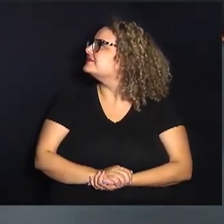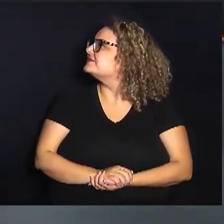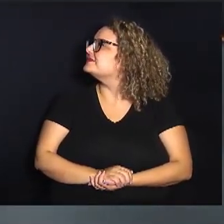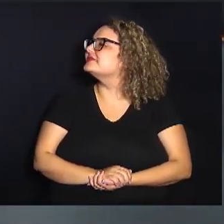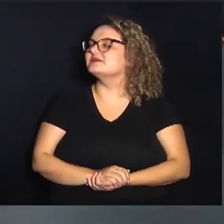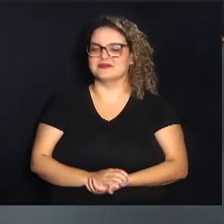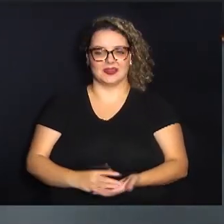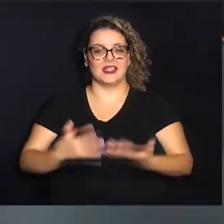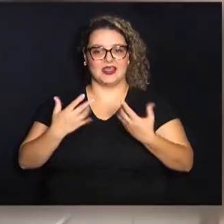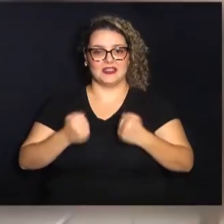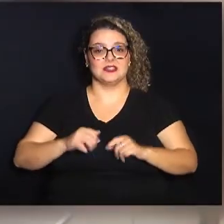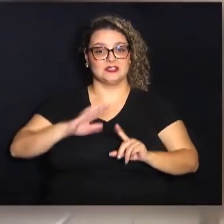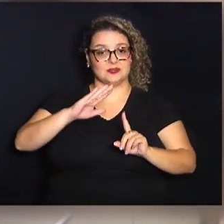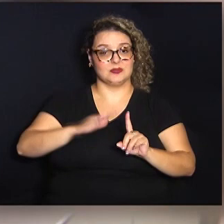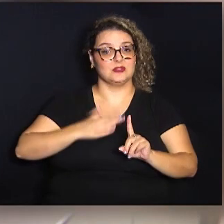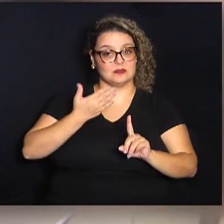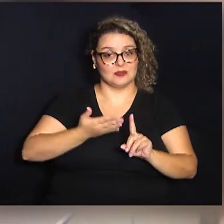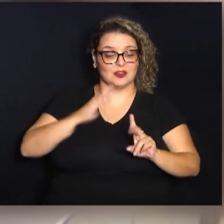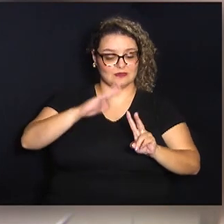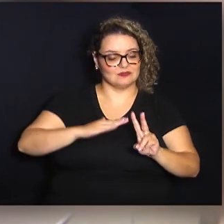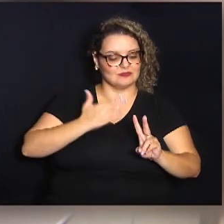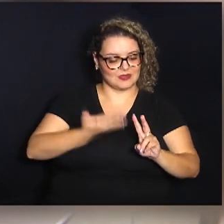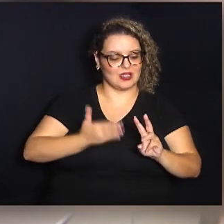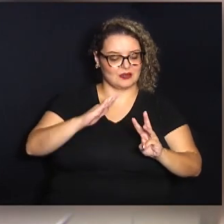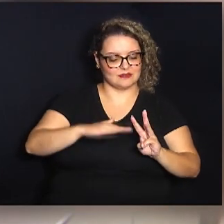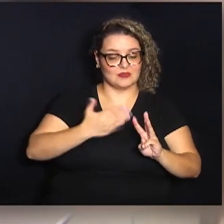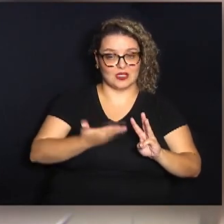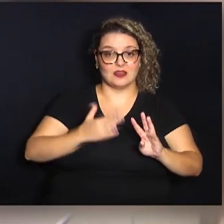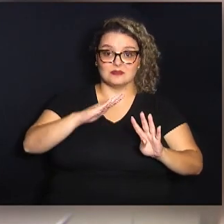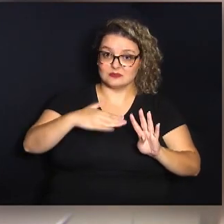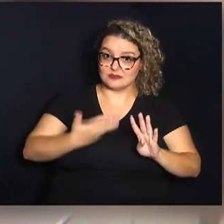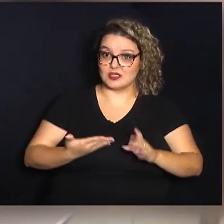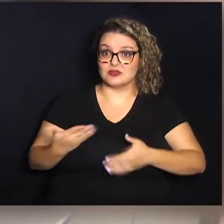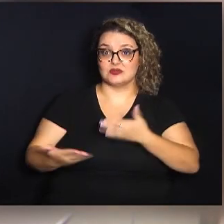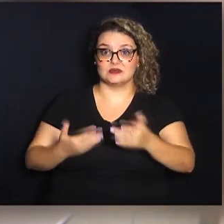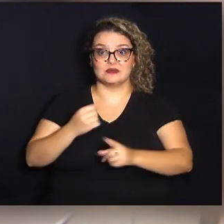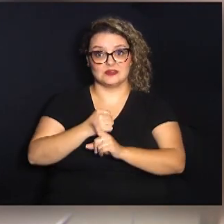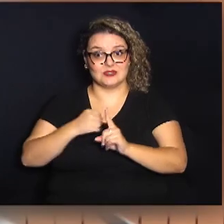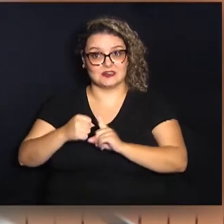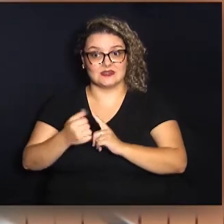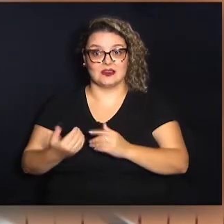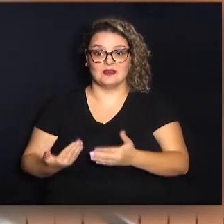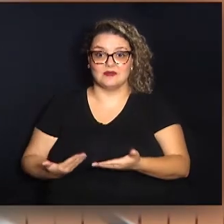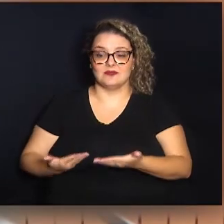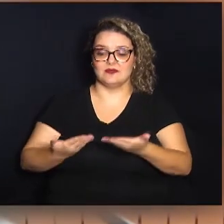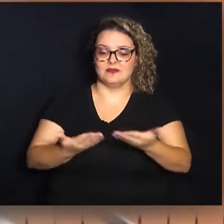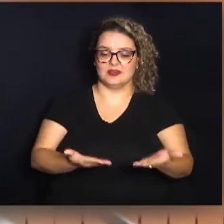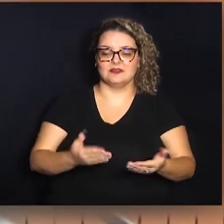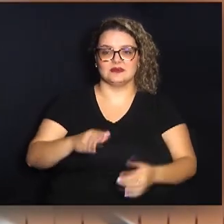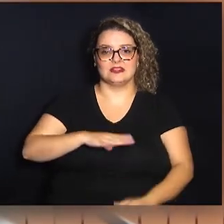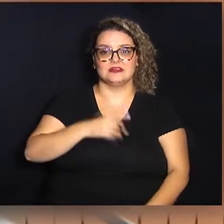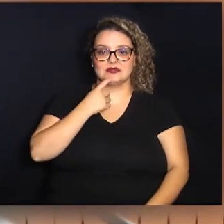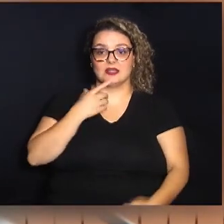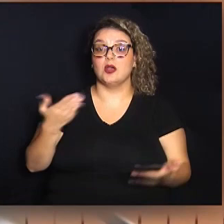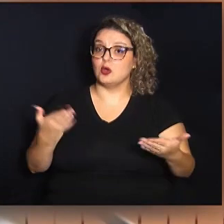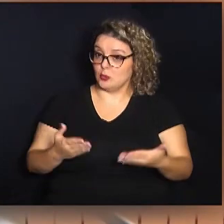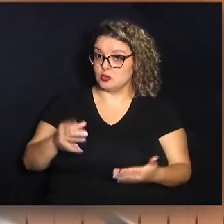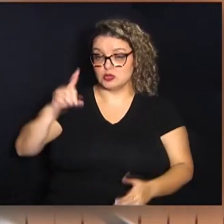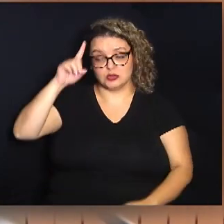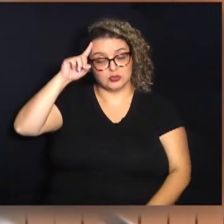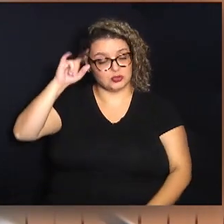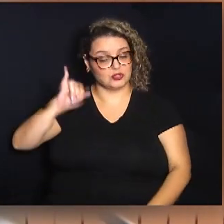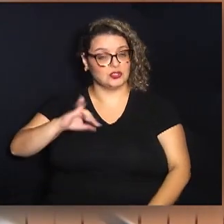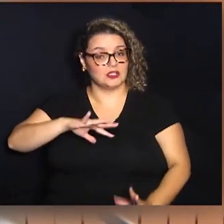receberam a honraria pelo serviço social prestado na cidade de campinas hoje no dia internacional da mulher